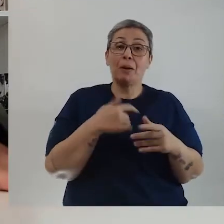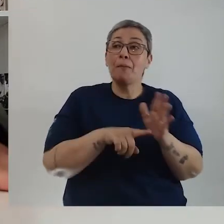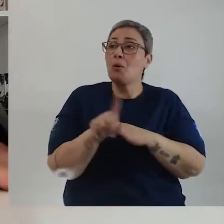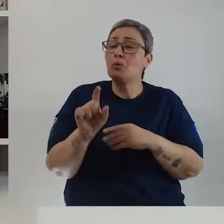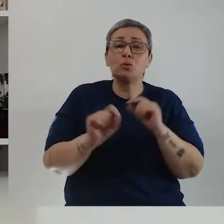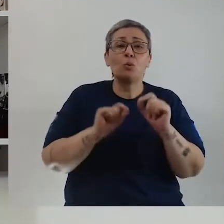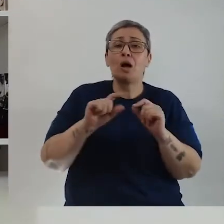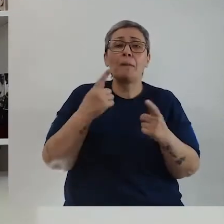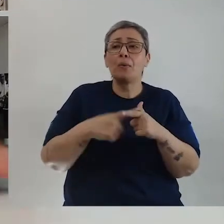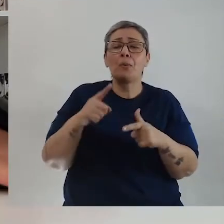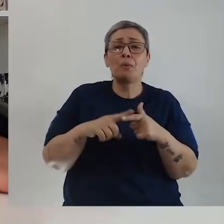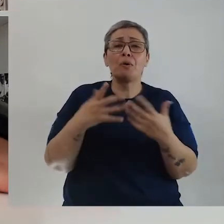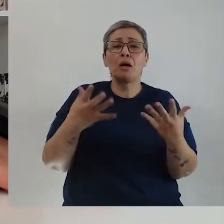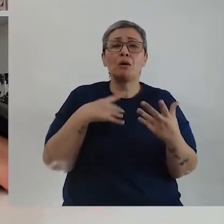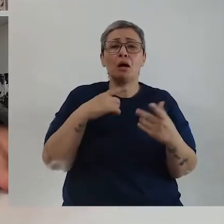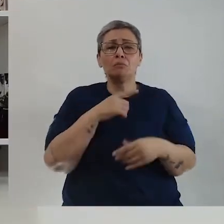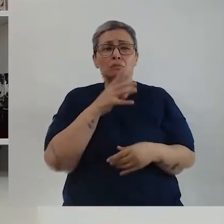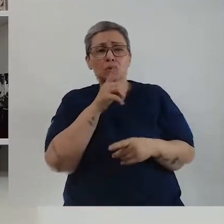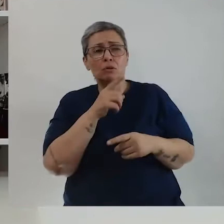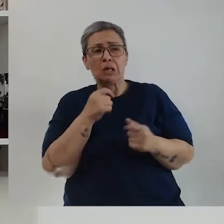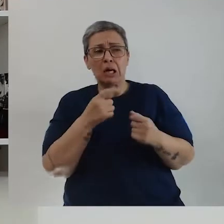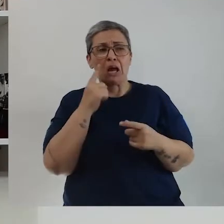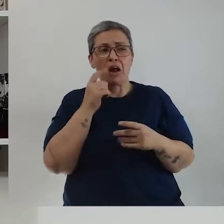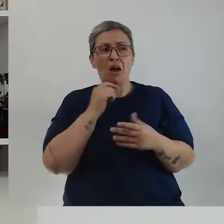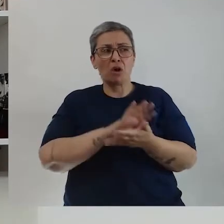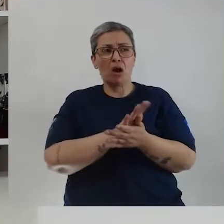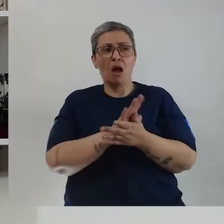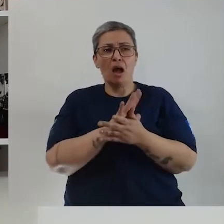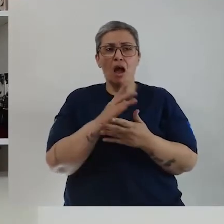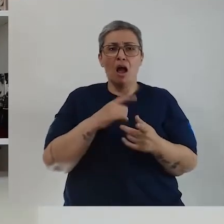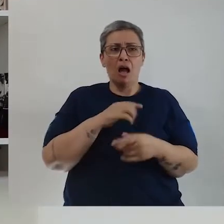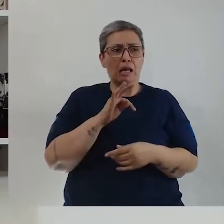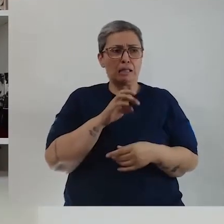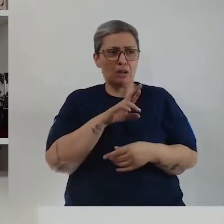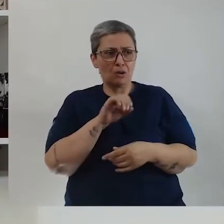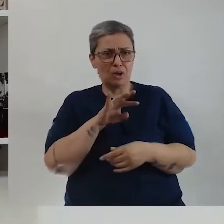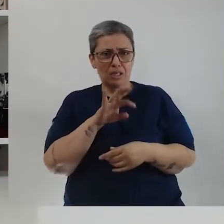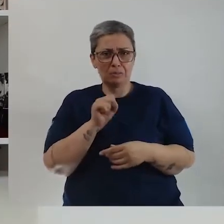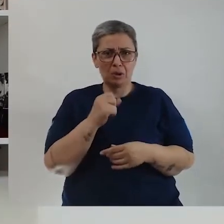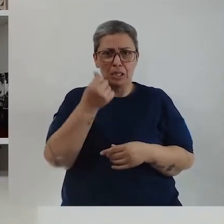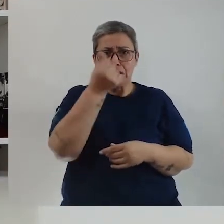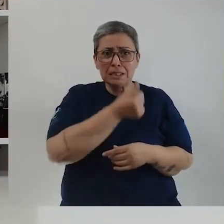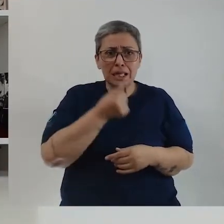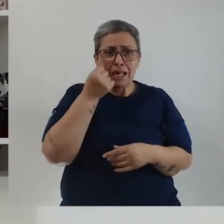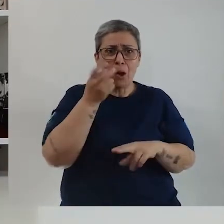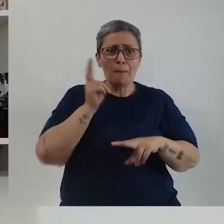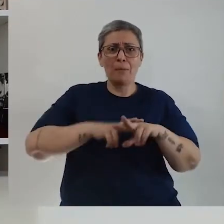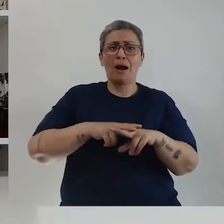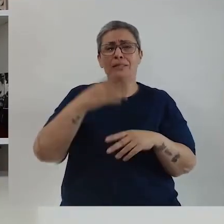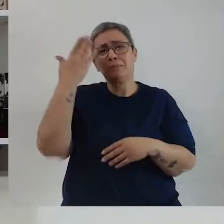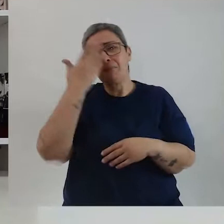E eu perguntava qual era o problema. E eu era suspeito de terrorismo. Fui parar, fiquei seis horas